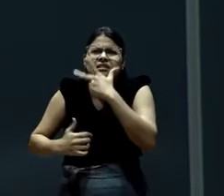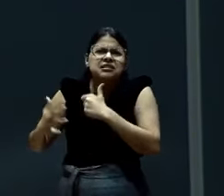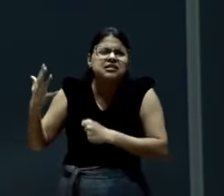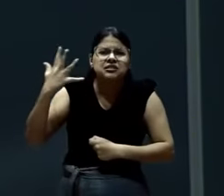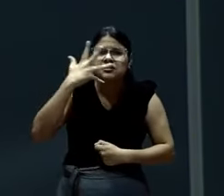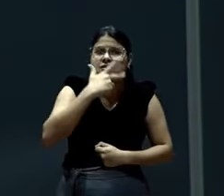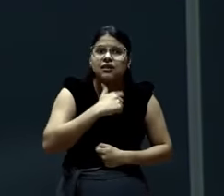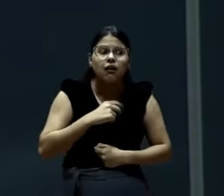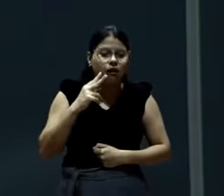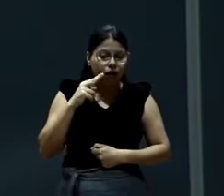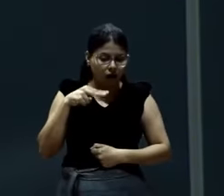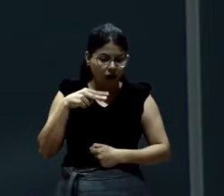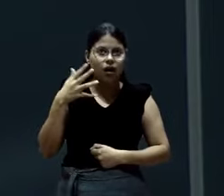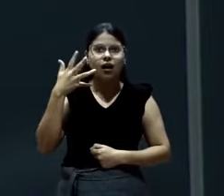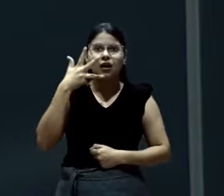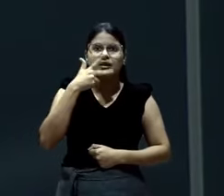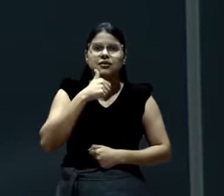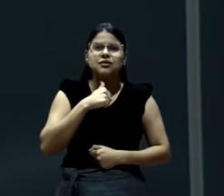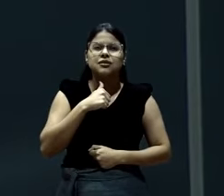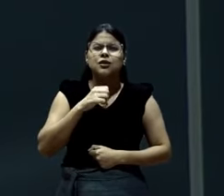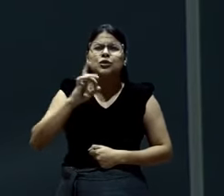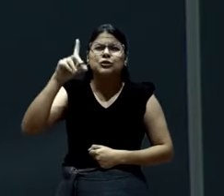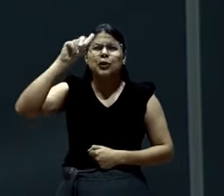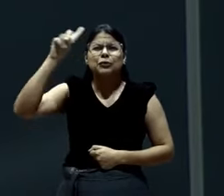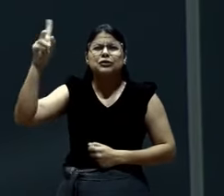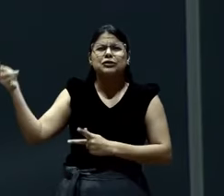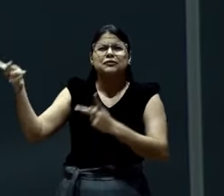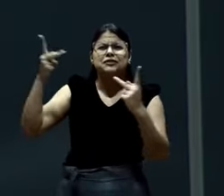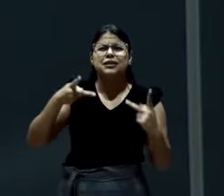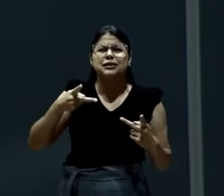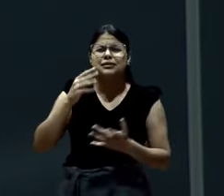tal. Eu olhava aquilo lá. lembrava assim. Meu Deus. Só quando vier visita.